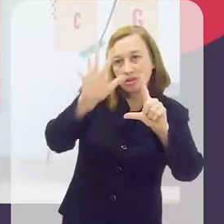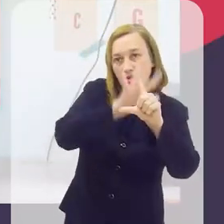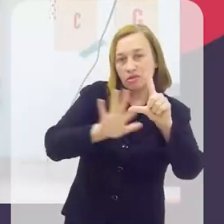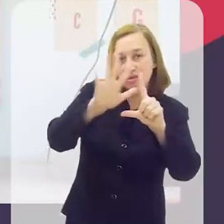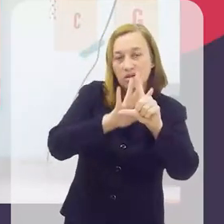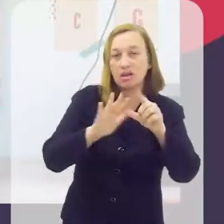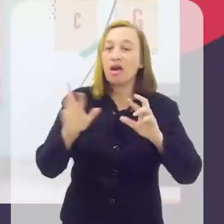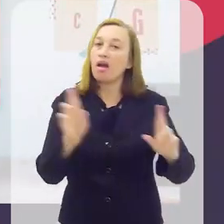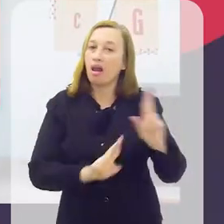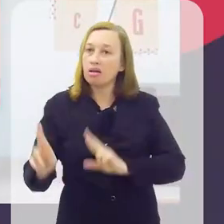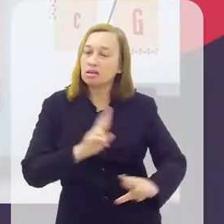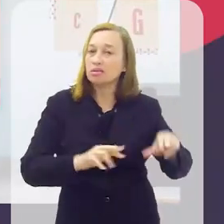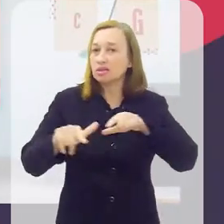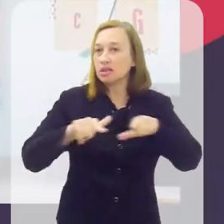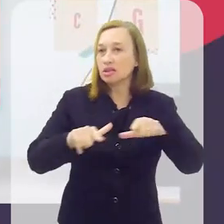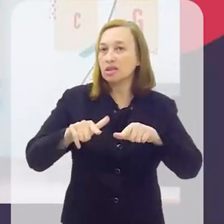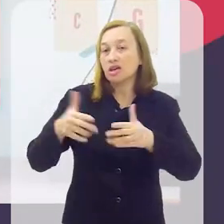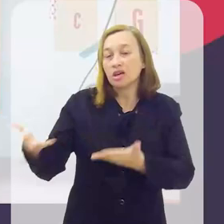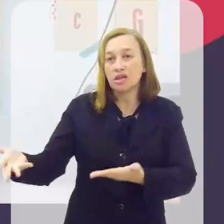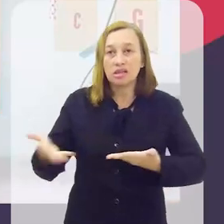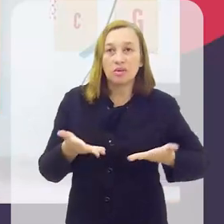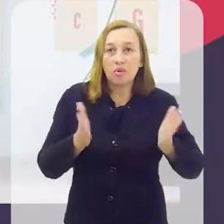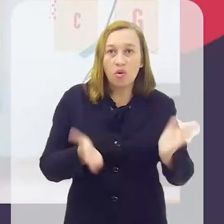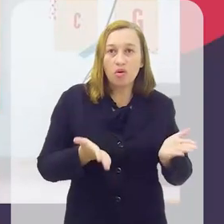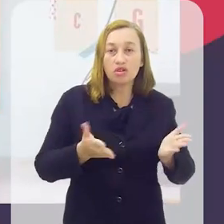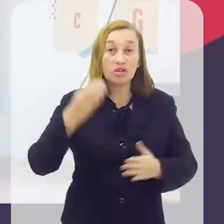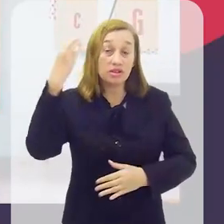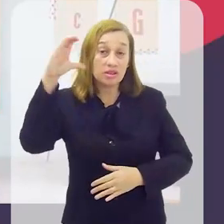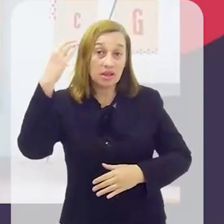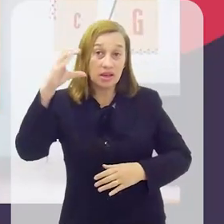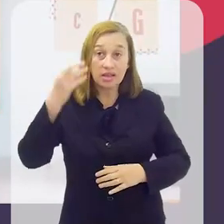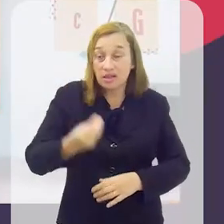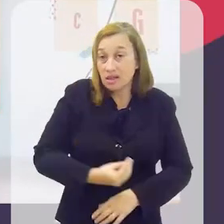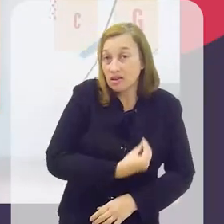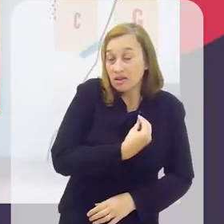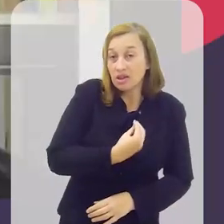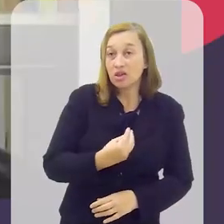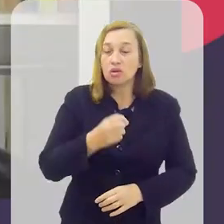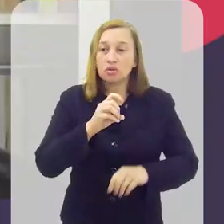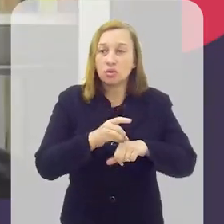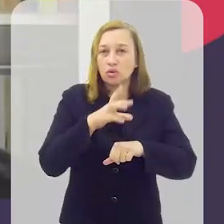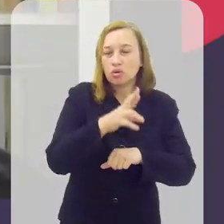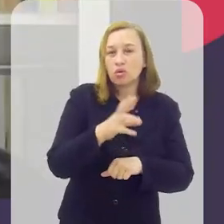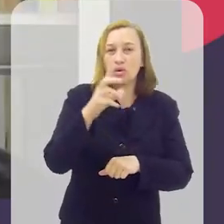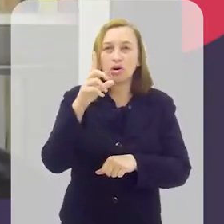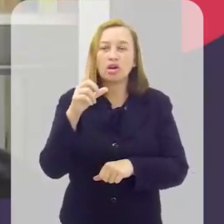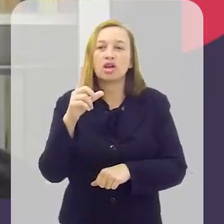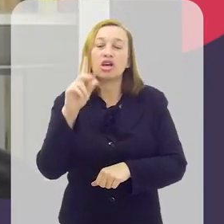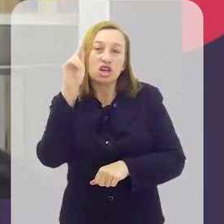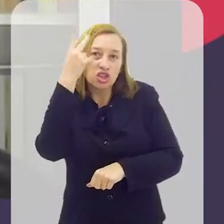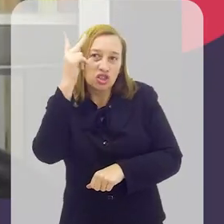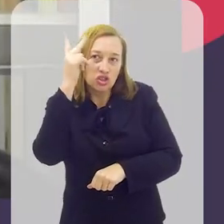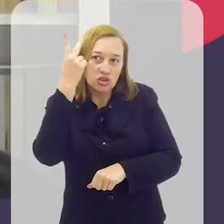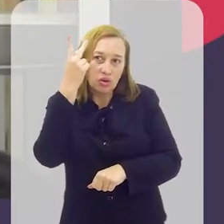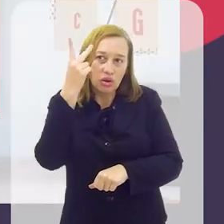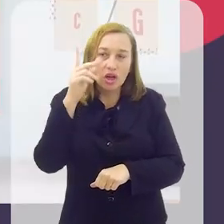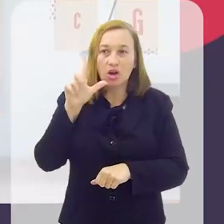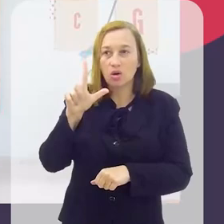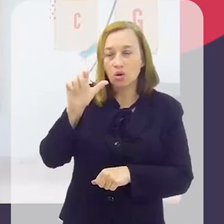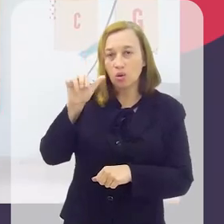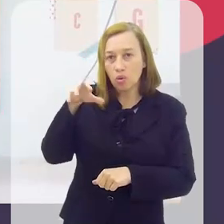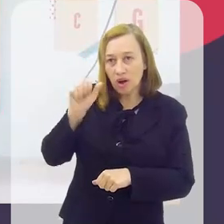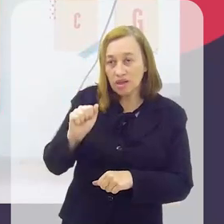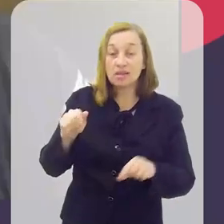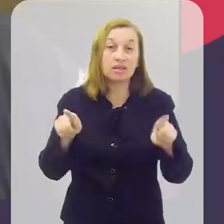trabalhista. Eu recebo no Ciência e Existência de hoje o doutor em História pela UF, Lucas Santos Souza, autor da pesquisa,